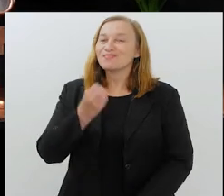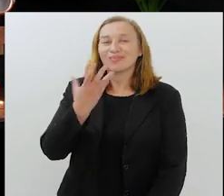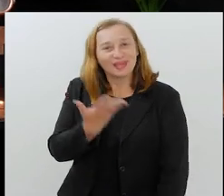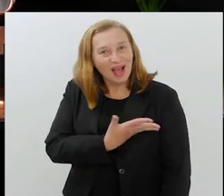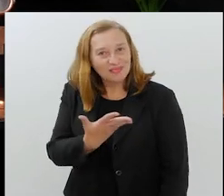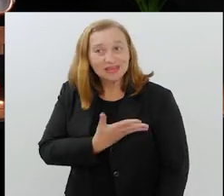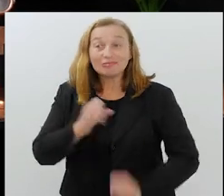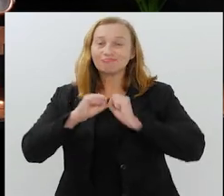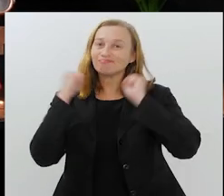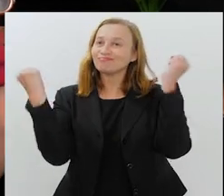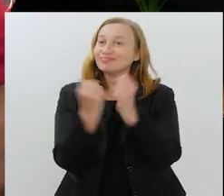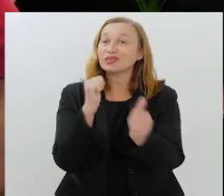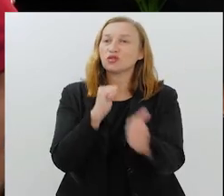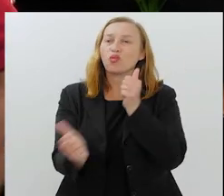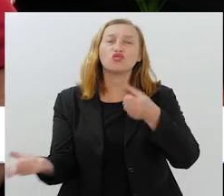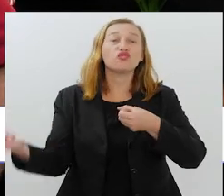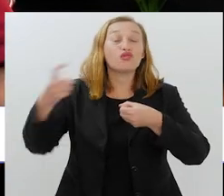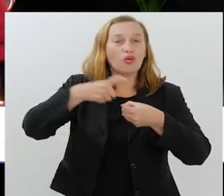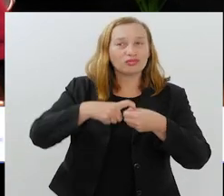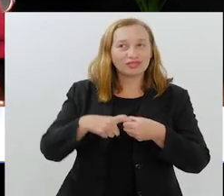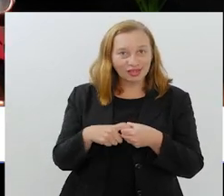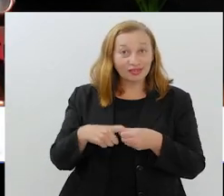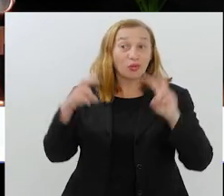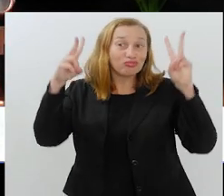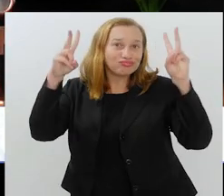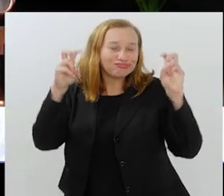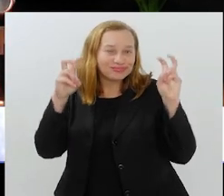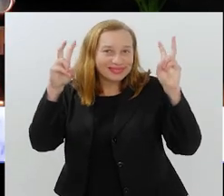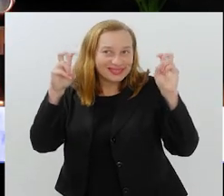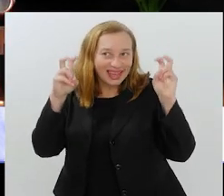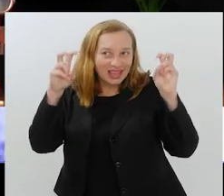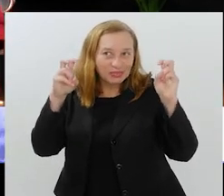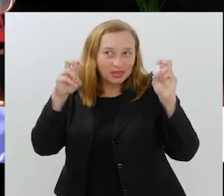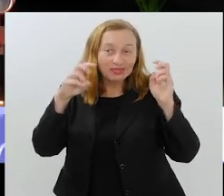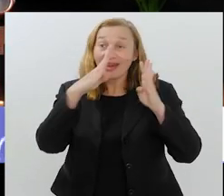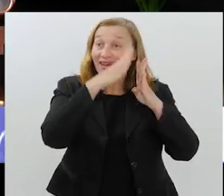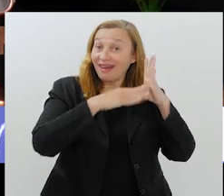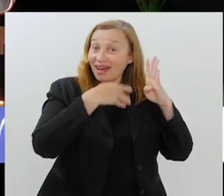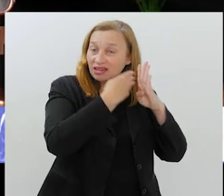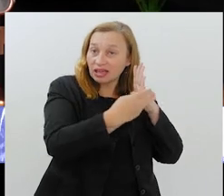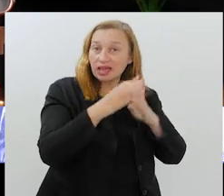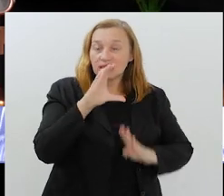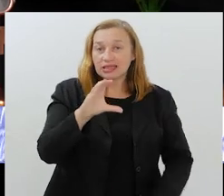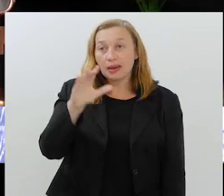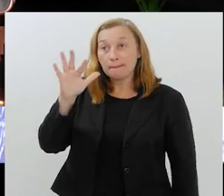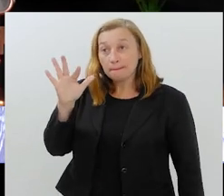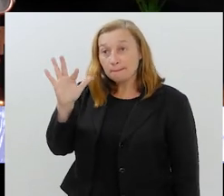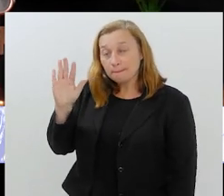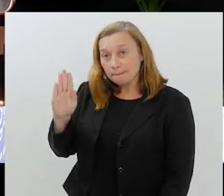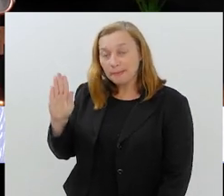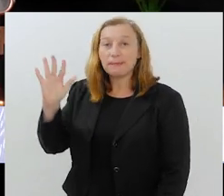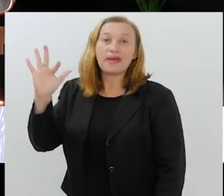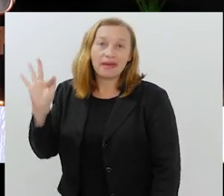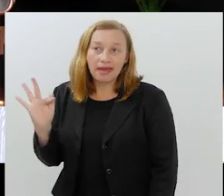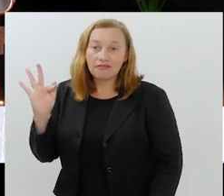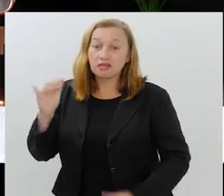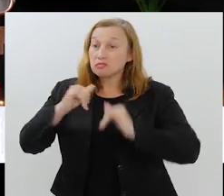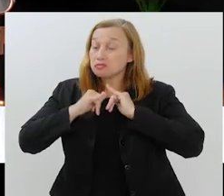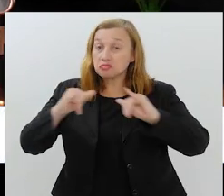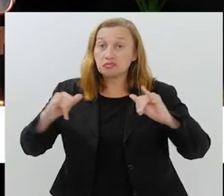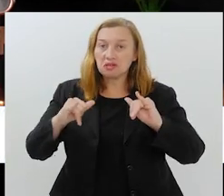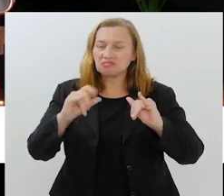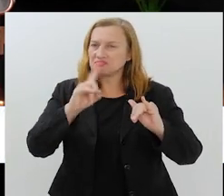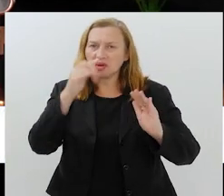Muito bem, meus amigos do Arena Esportiva, estamos de volta com o assunto calendário que a CBF divulga e não respeita,